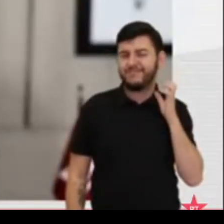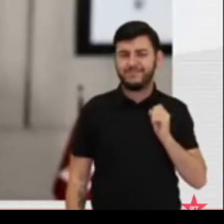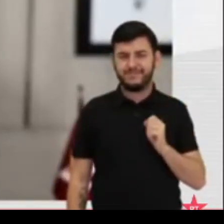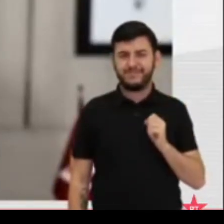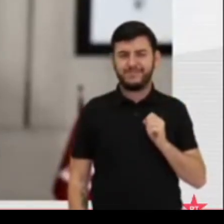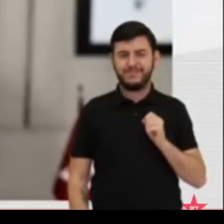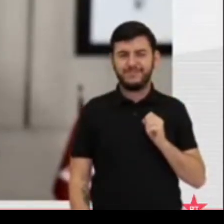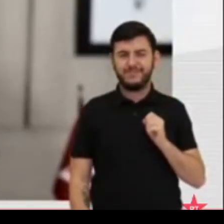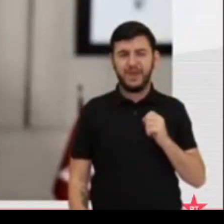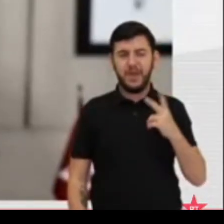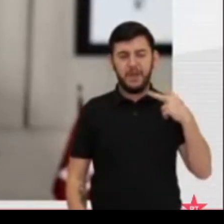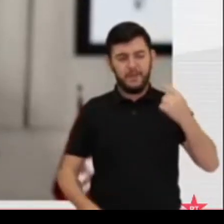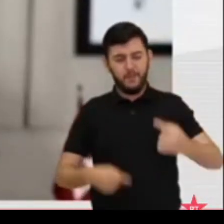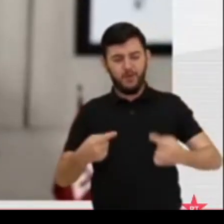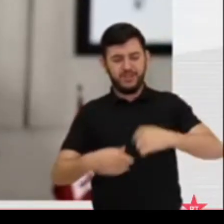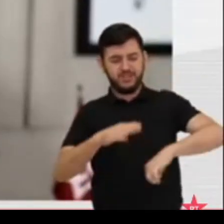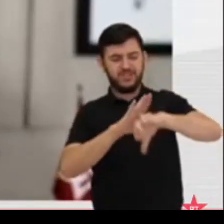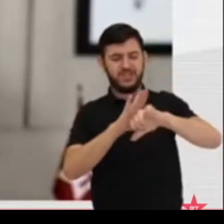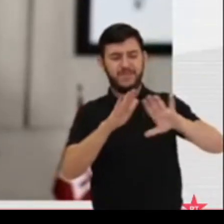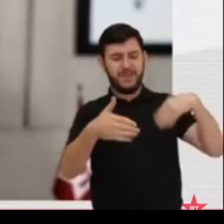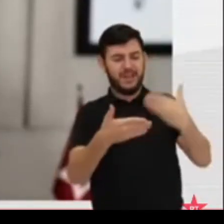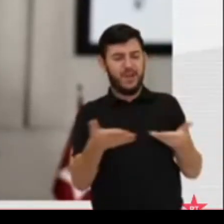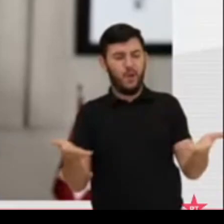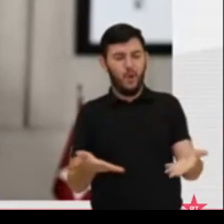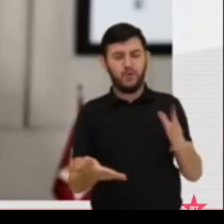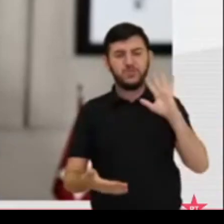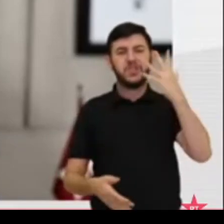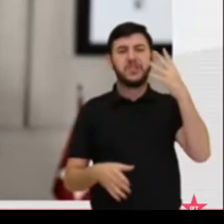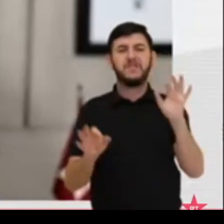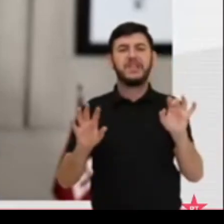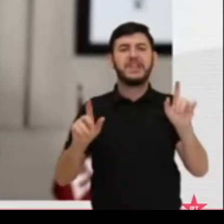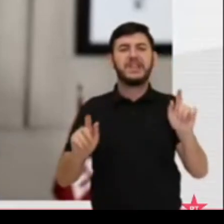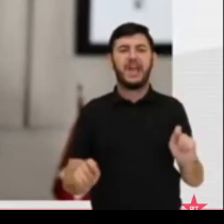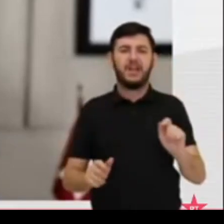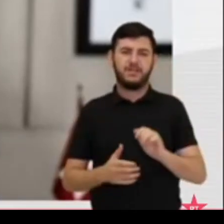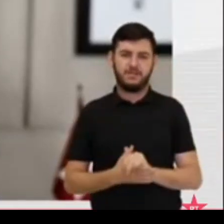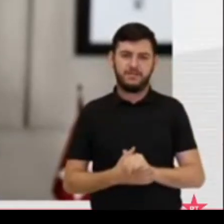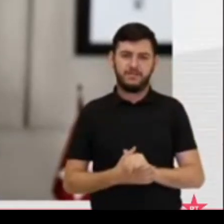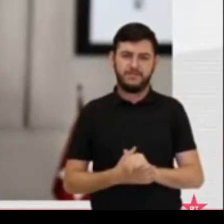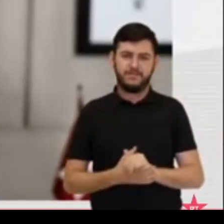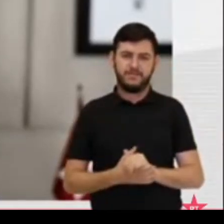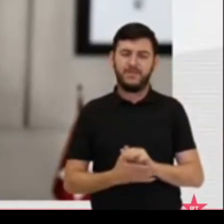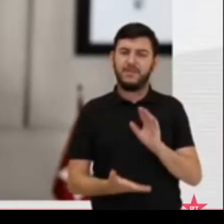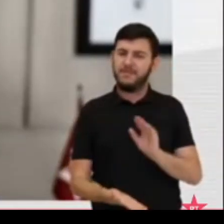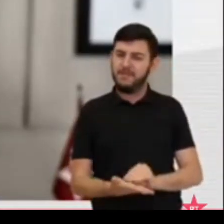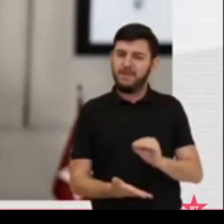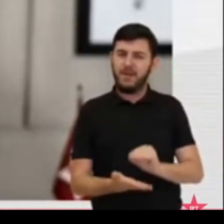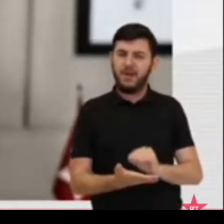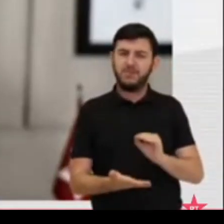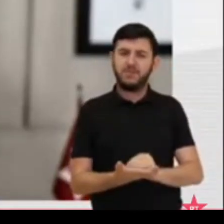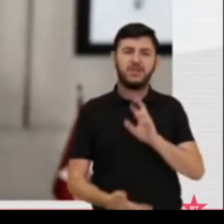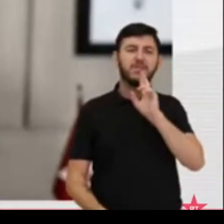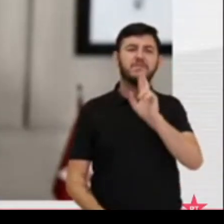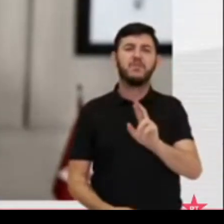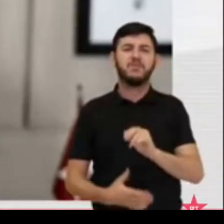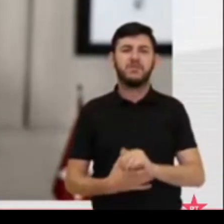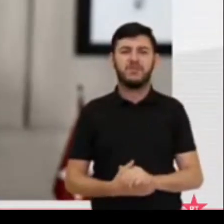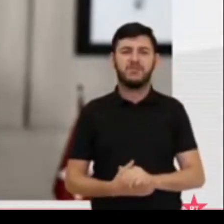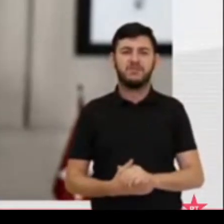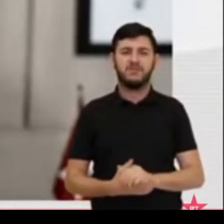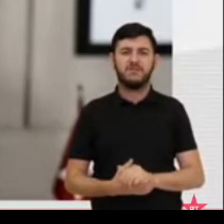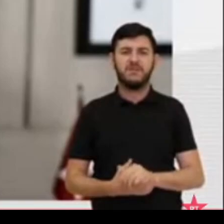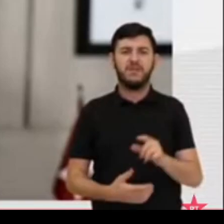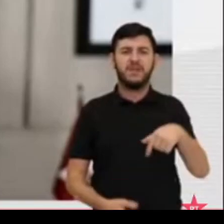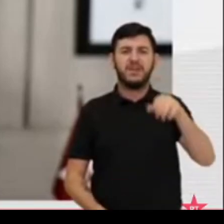até hoje não esclarecido. Porque falta responder uma pergunta que não quer calar. Quem mandou